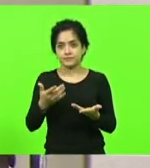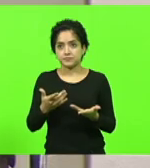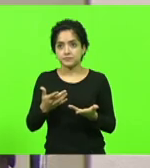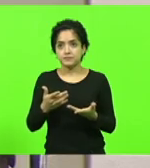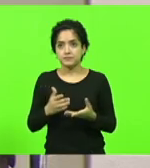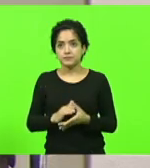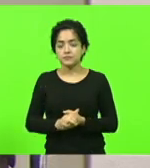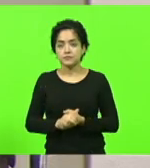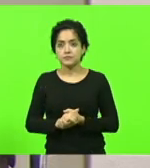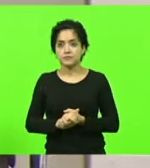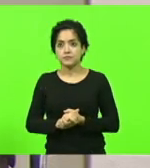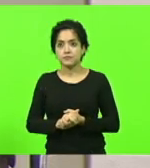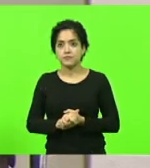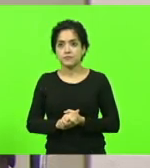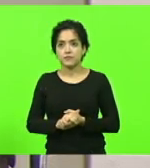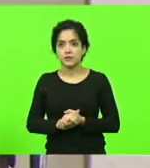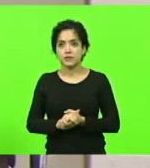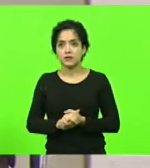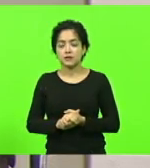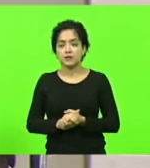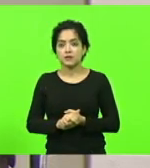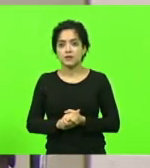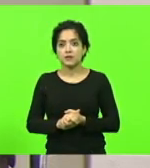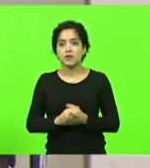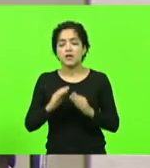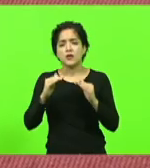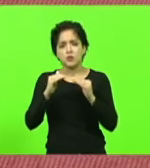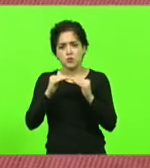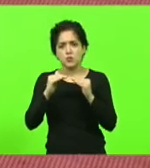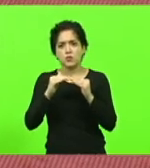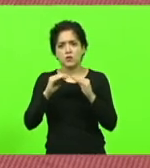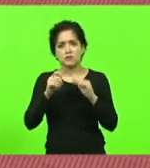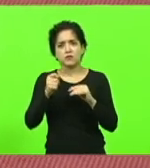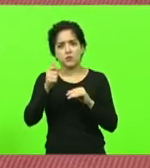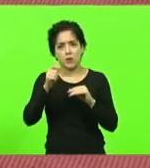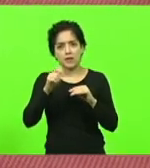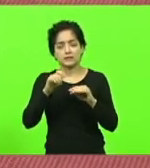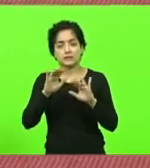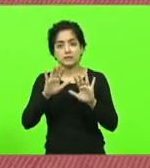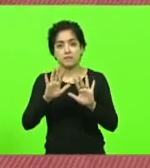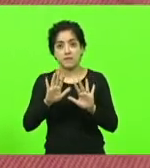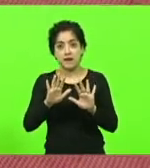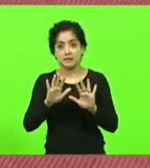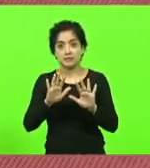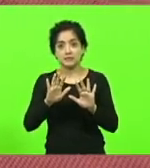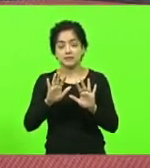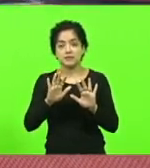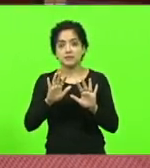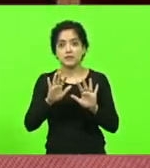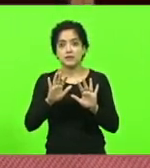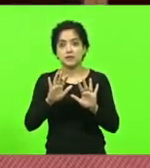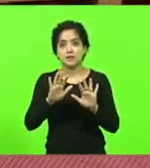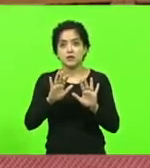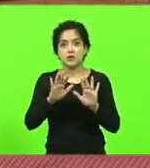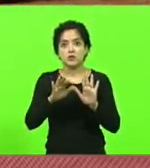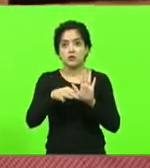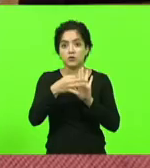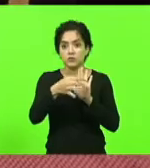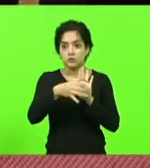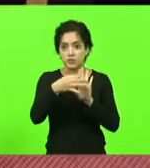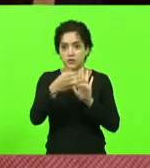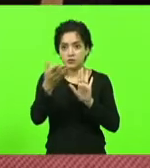impressionante e até concordo em quase tudo naquilo que expressou o deputado Silvio.